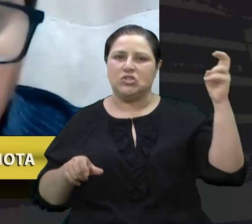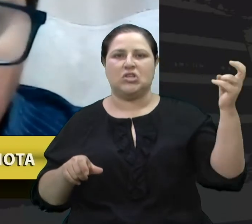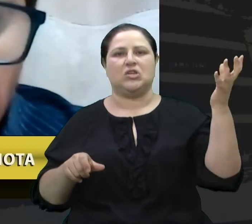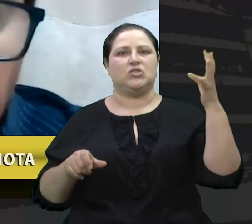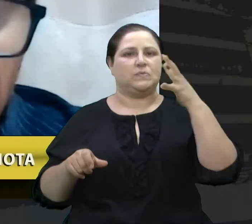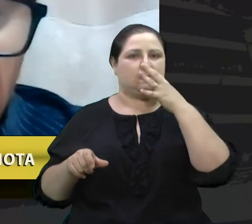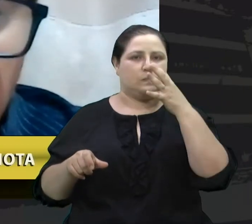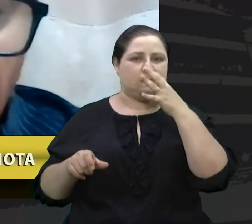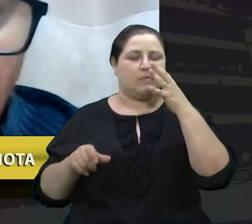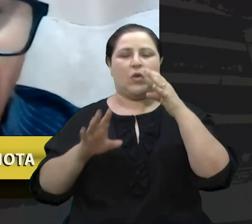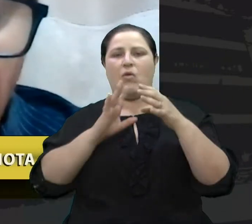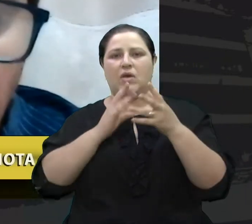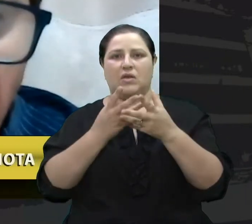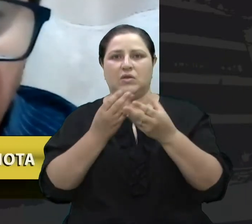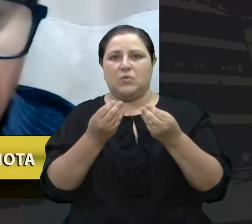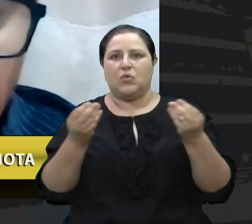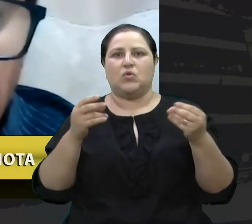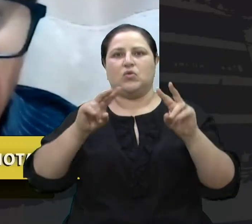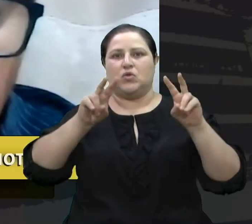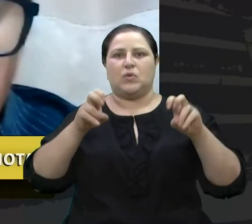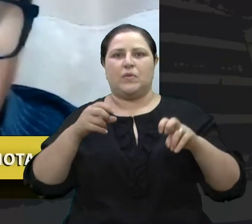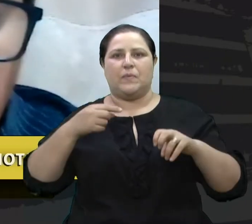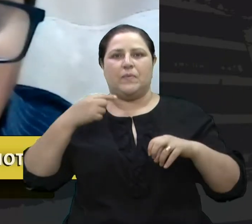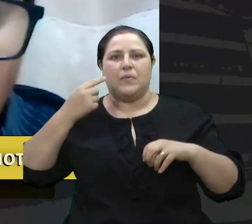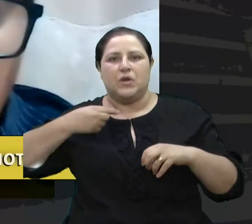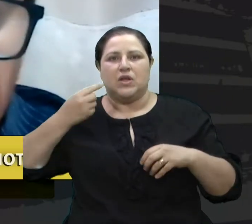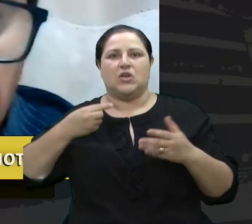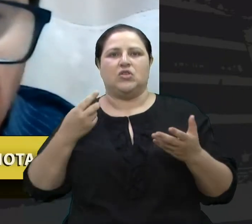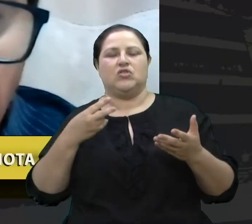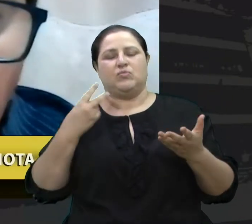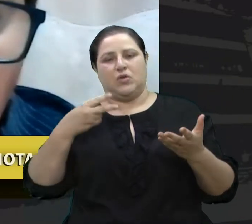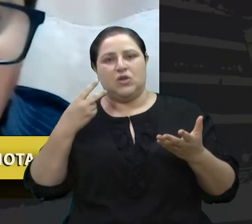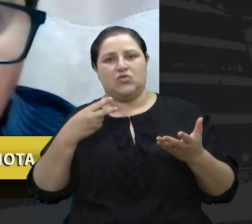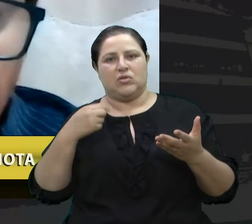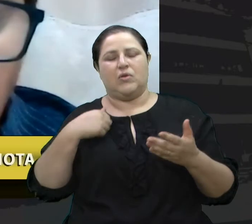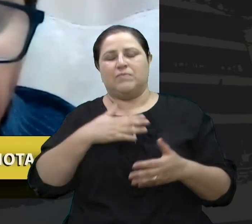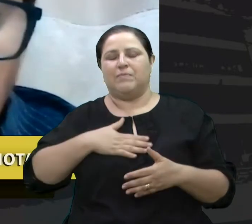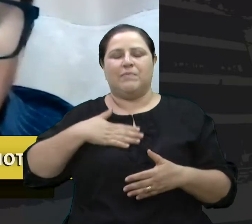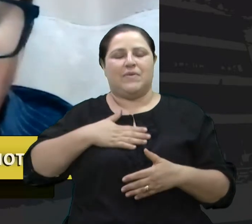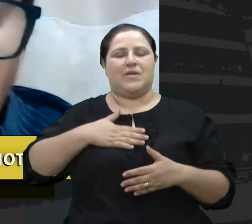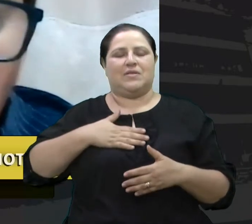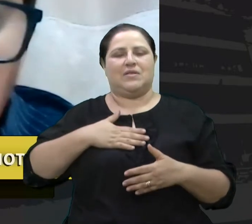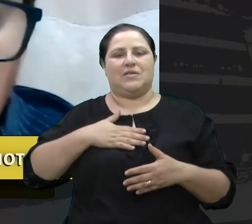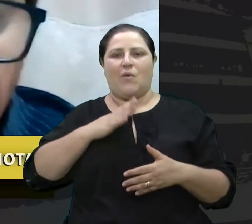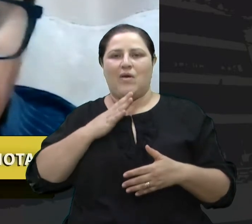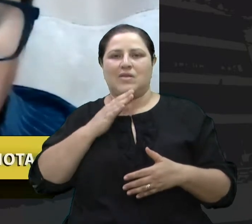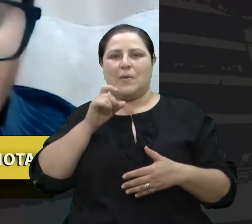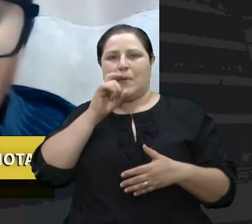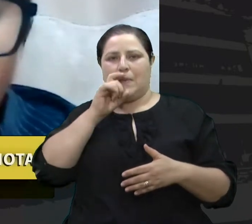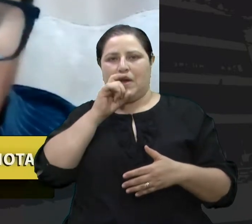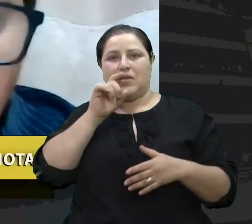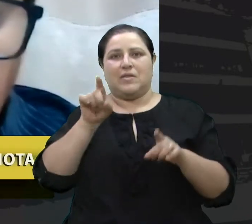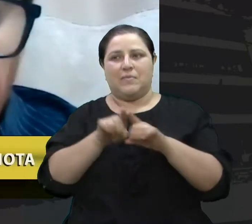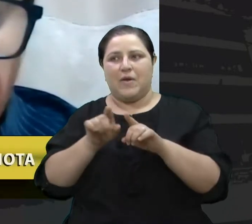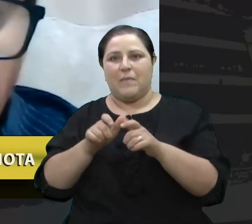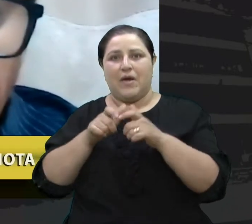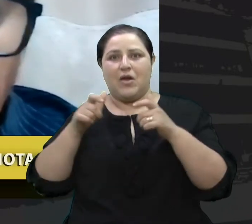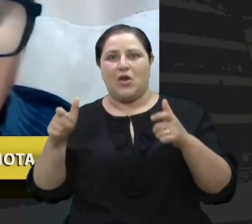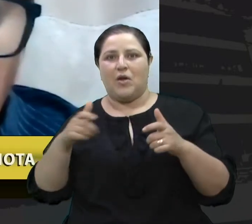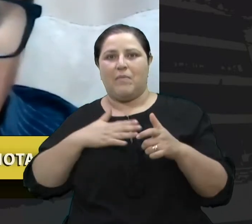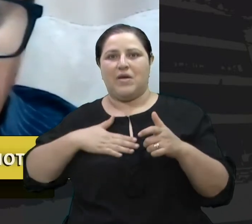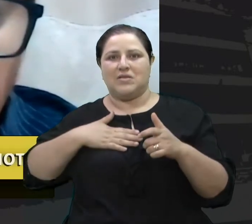conhecedor do assunto. Para mim foi um grande prazer tê-lo conhecido e um prazer ainda maior ter você como colega,